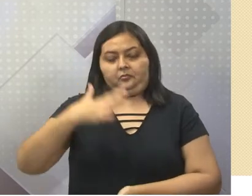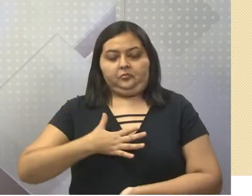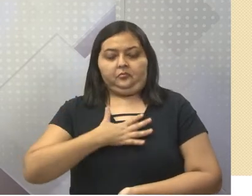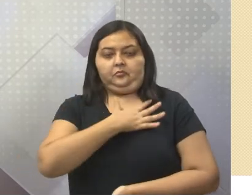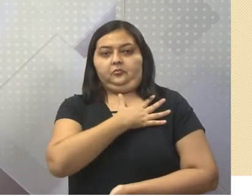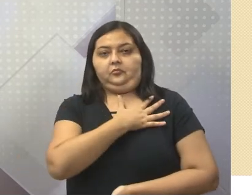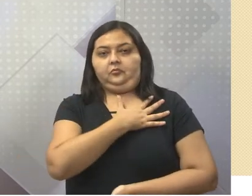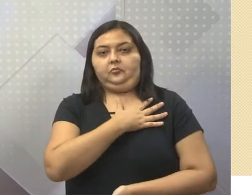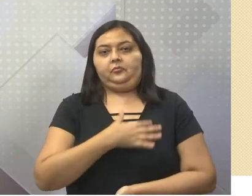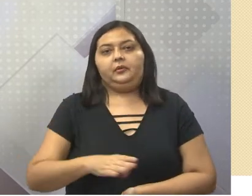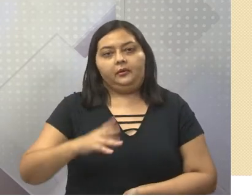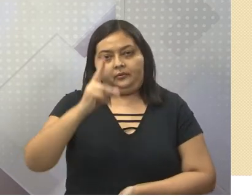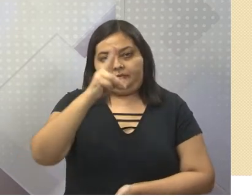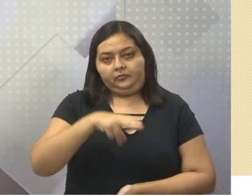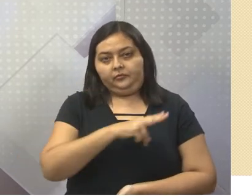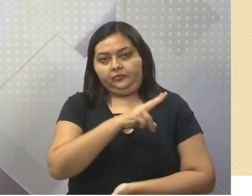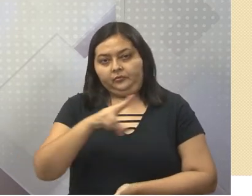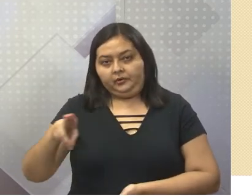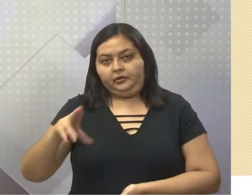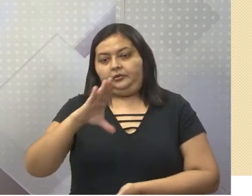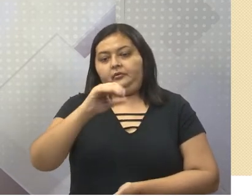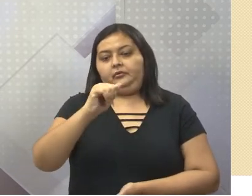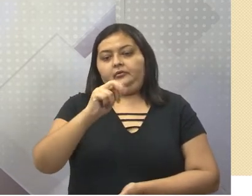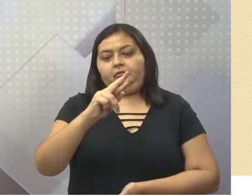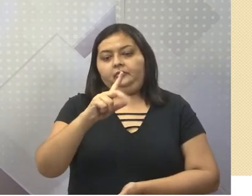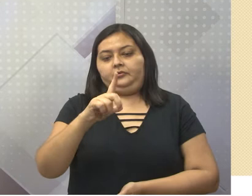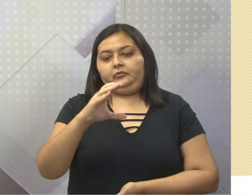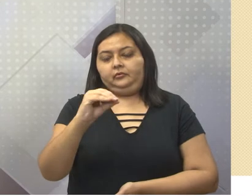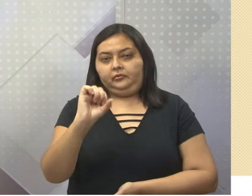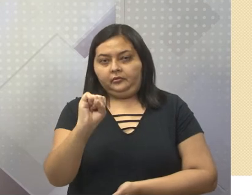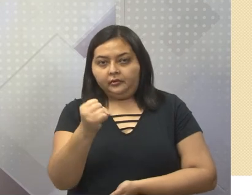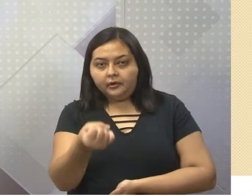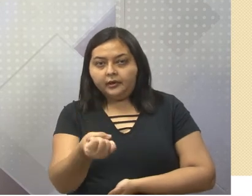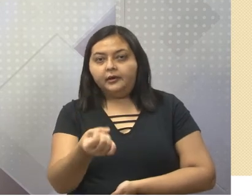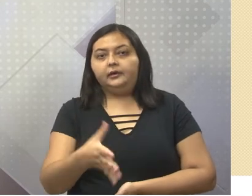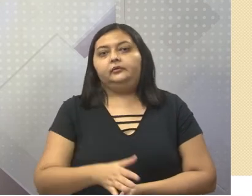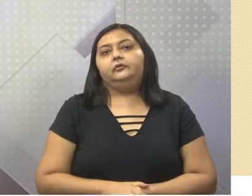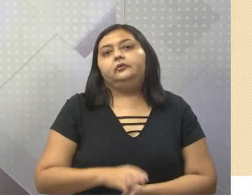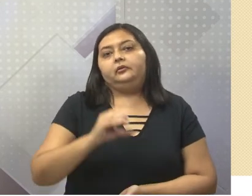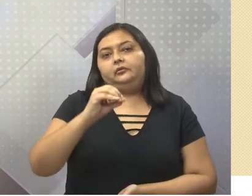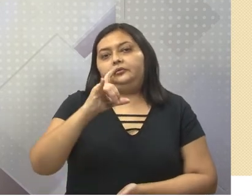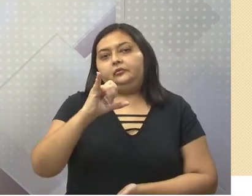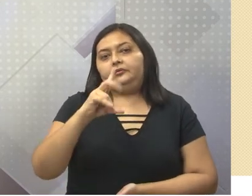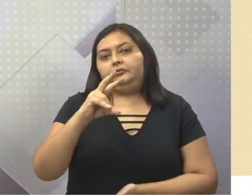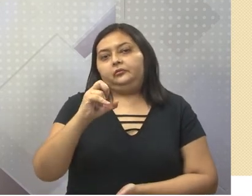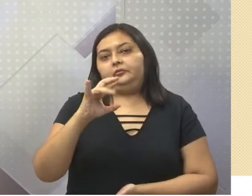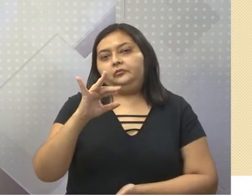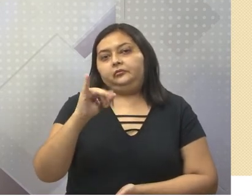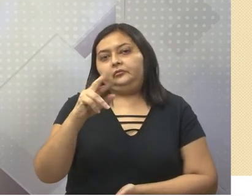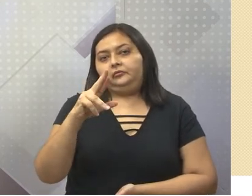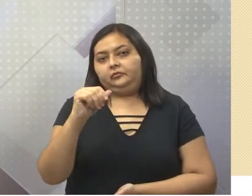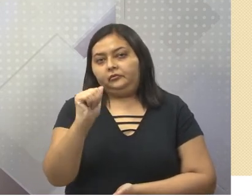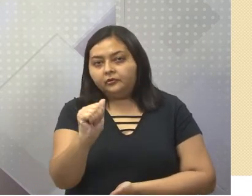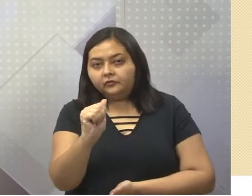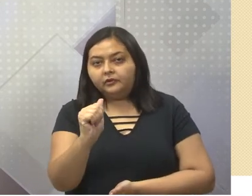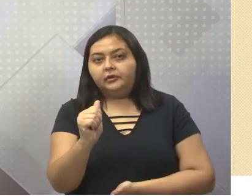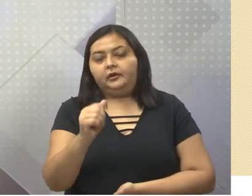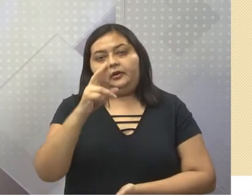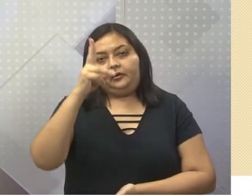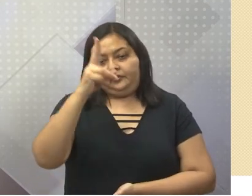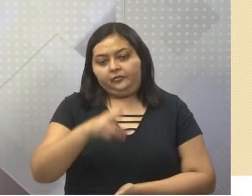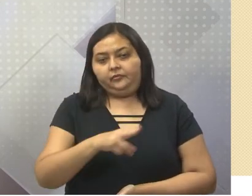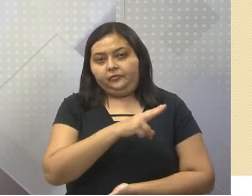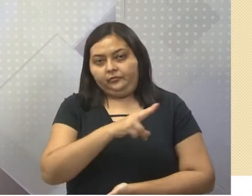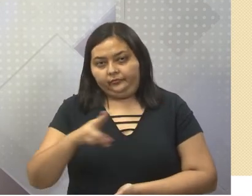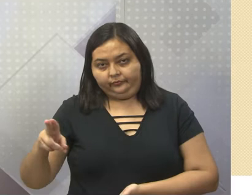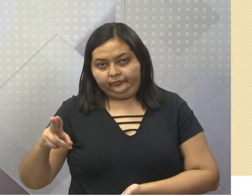temos dois padres, tá? Carlos Correa, que é o padre aí, o primeiro padre. E Oliveira Rolim, que também era o padre. E Francisco Antônio de Oliveira Lopes,